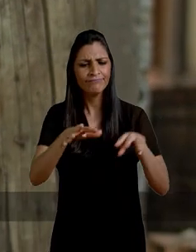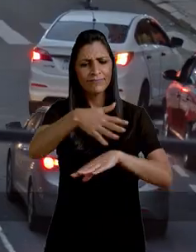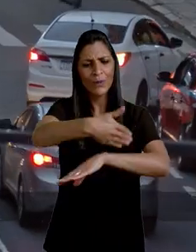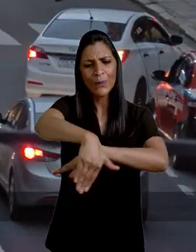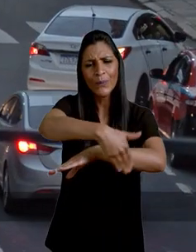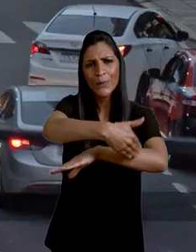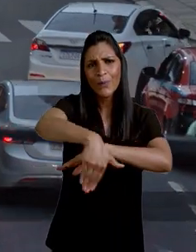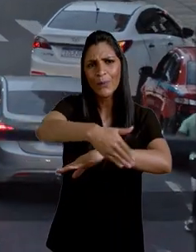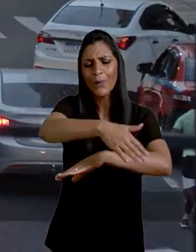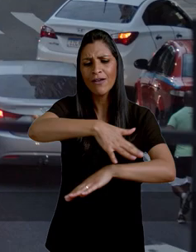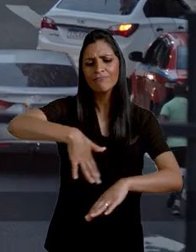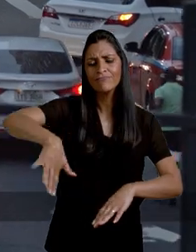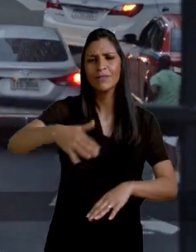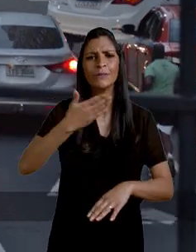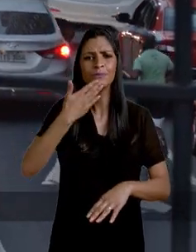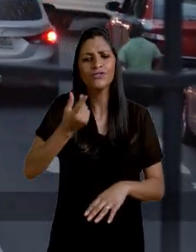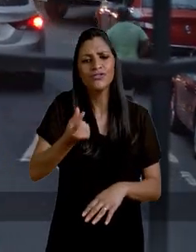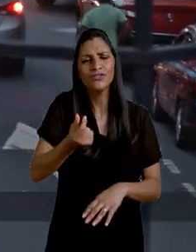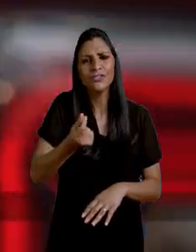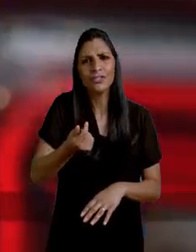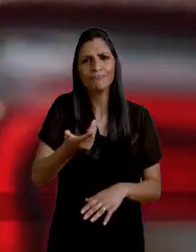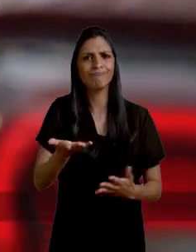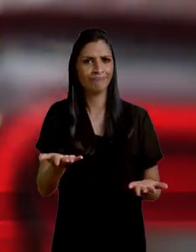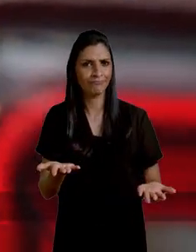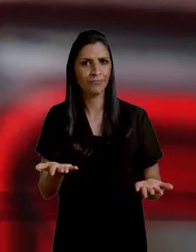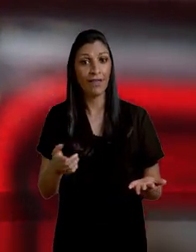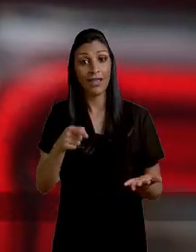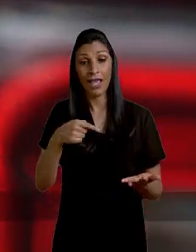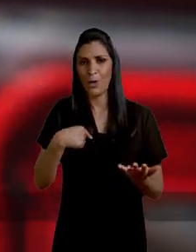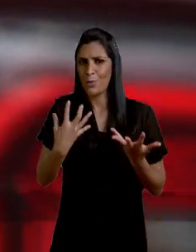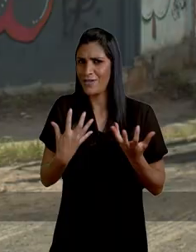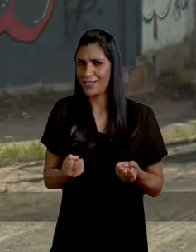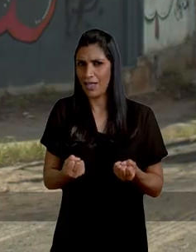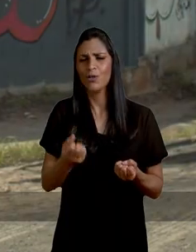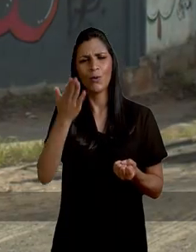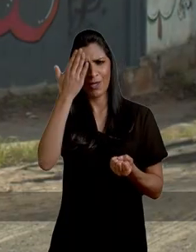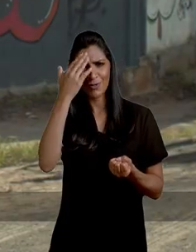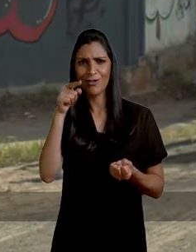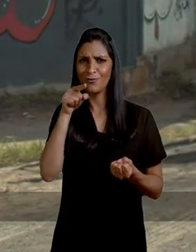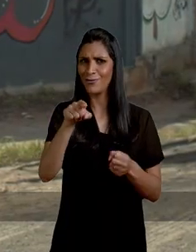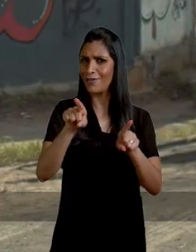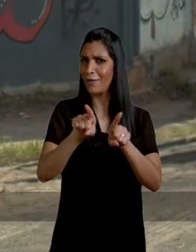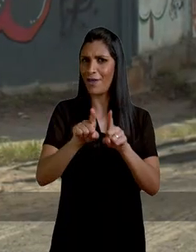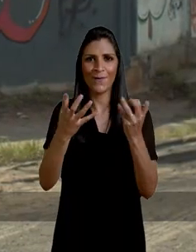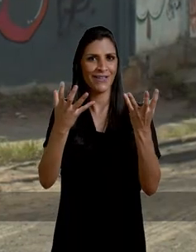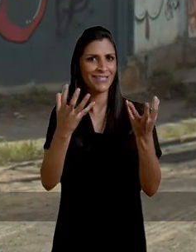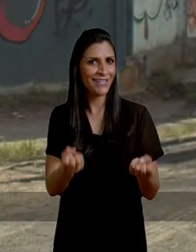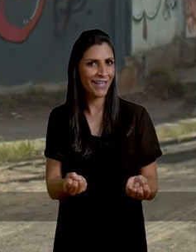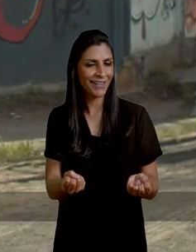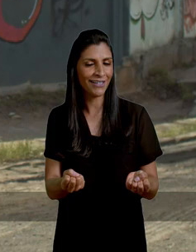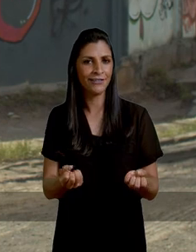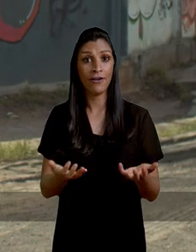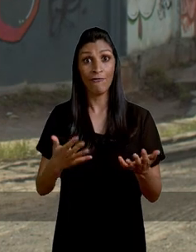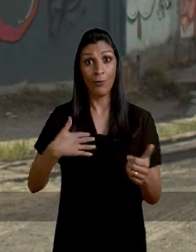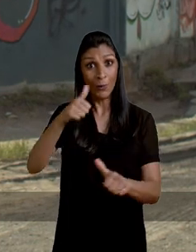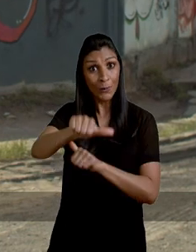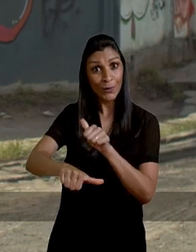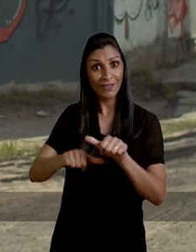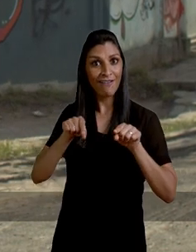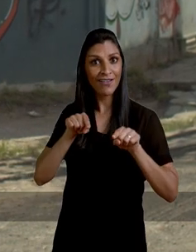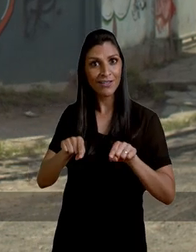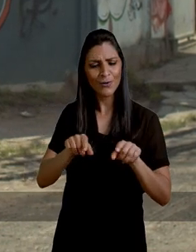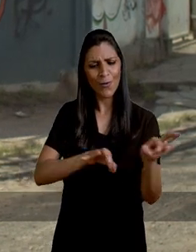Vemos muitas nas sinaleiras, todos os dias, pedindo dinheiro. Eu não me conformo e sei que tu não te conformas também.